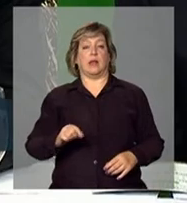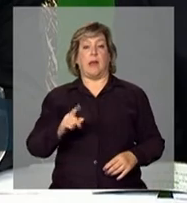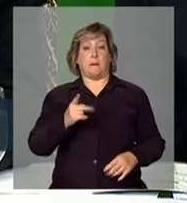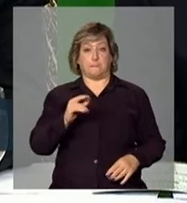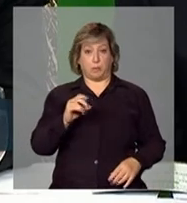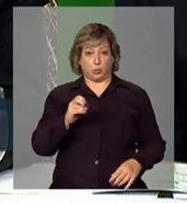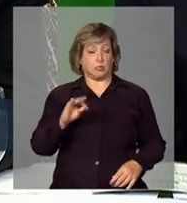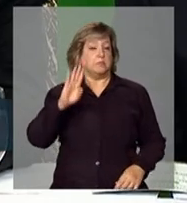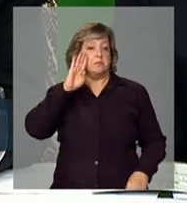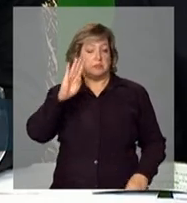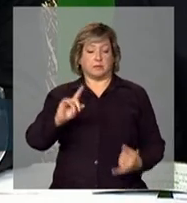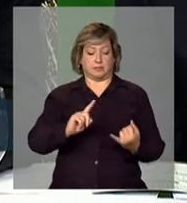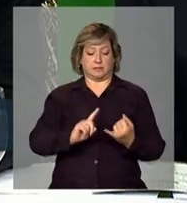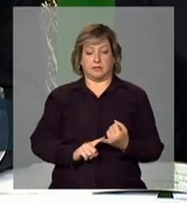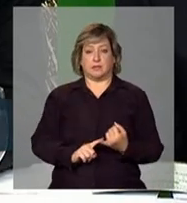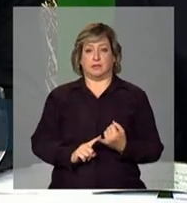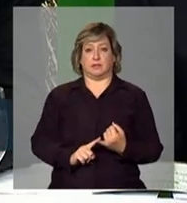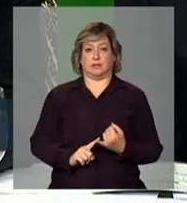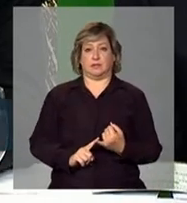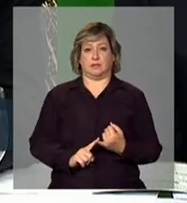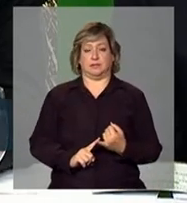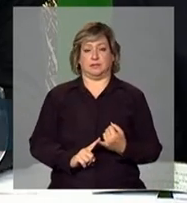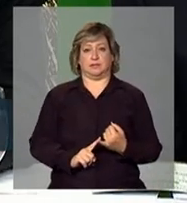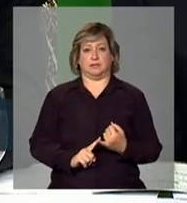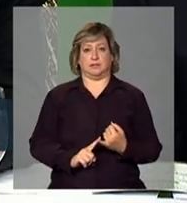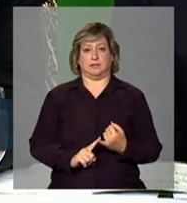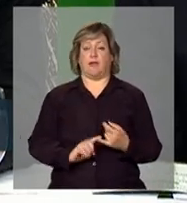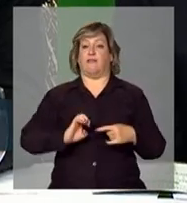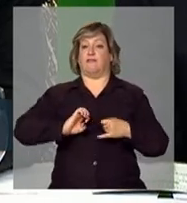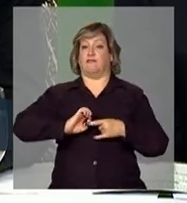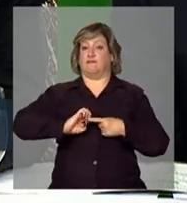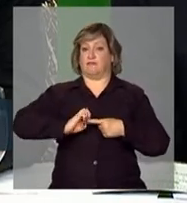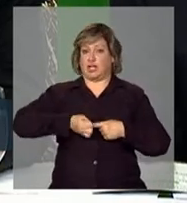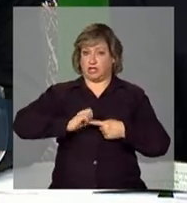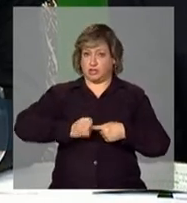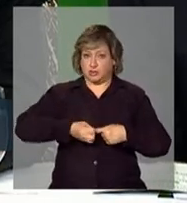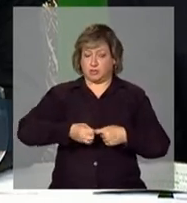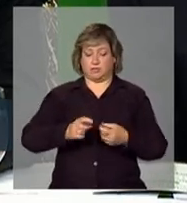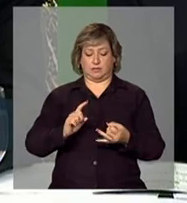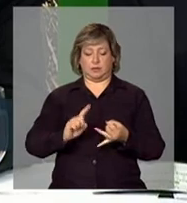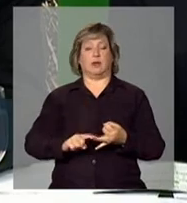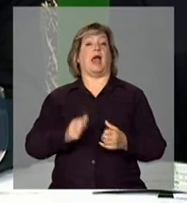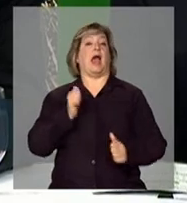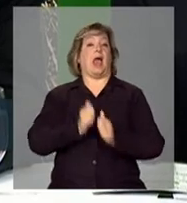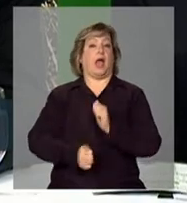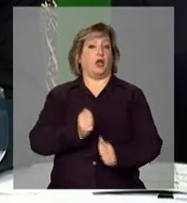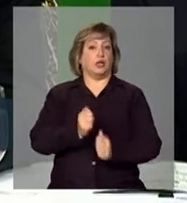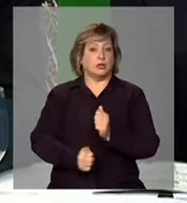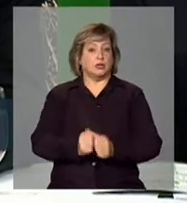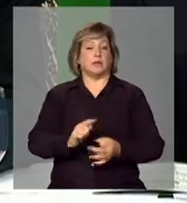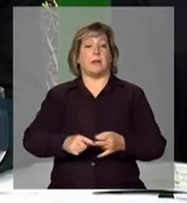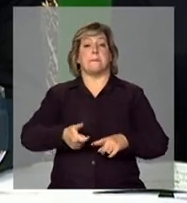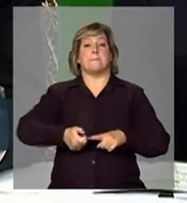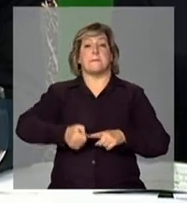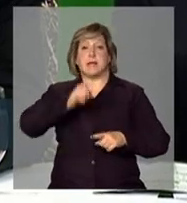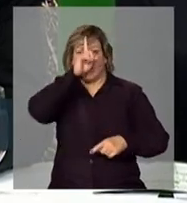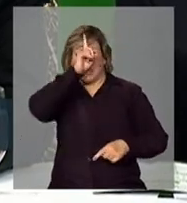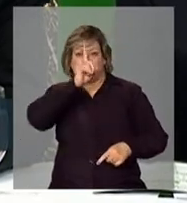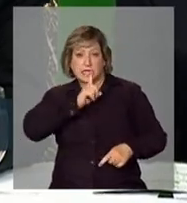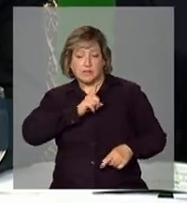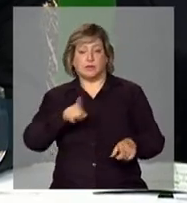basicamente, são o feijão, o arroz, o milho,